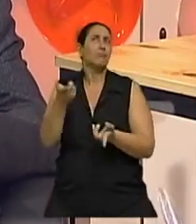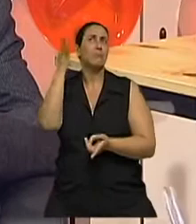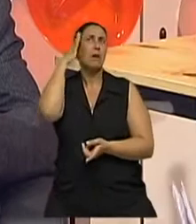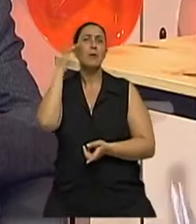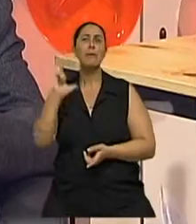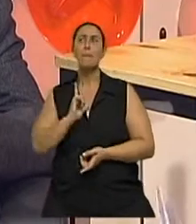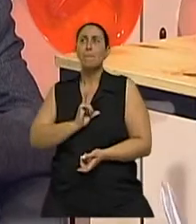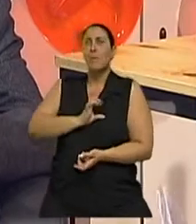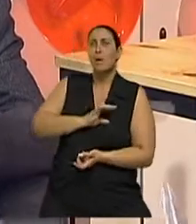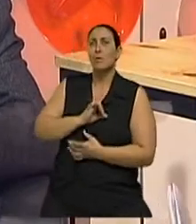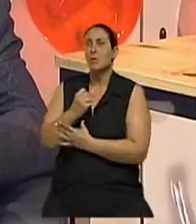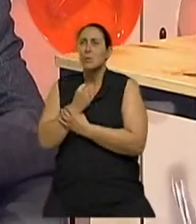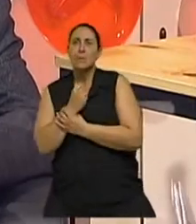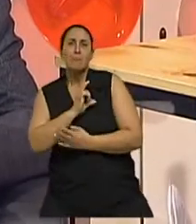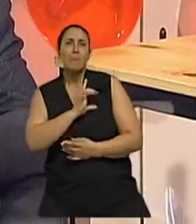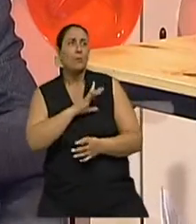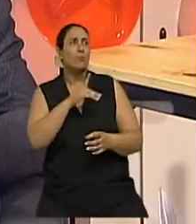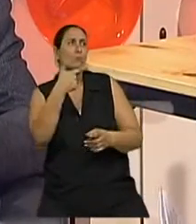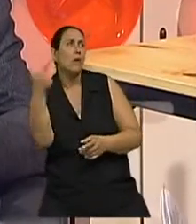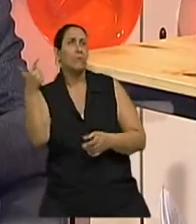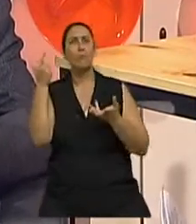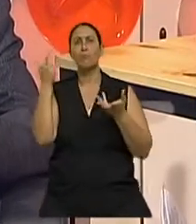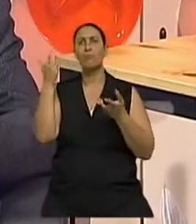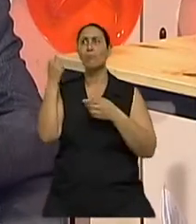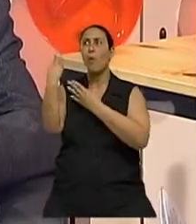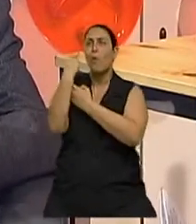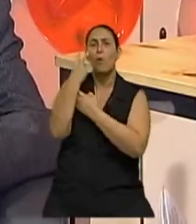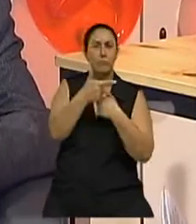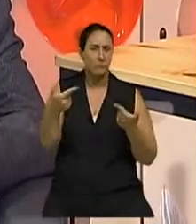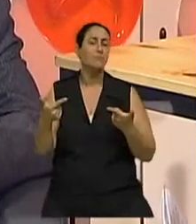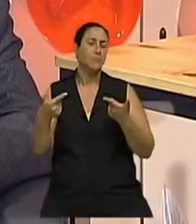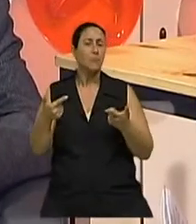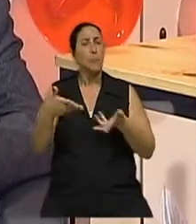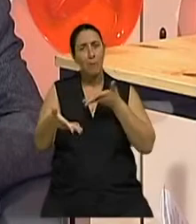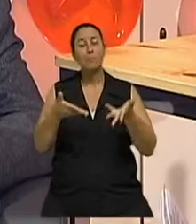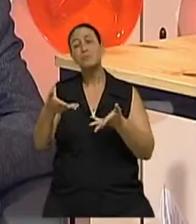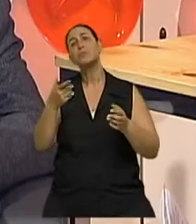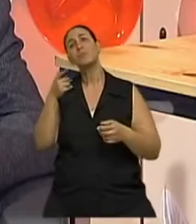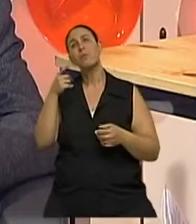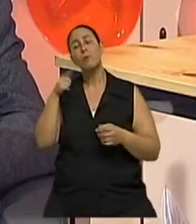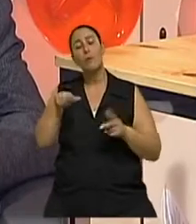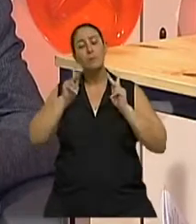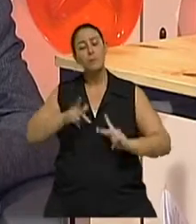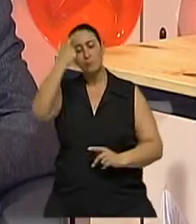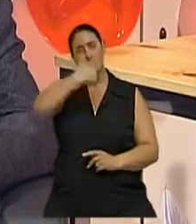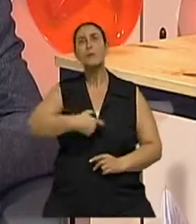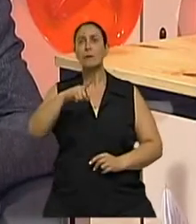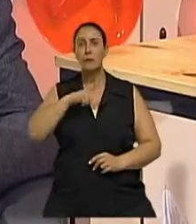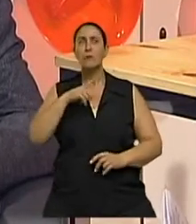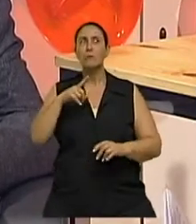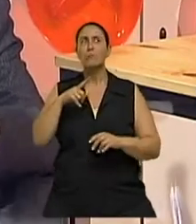existe. Então, tem uma dimensão da nossa qualidade de vida, ela é certamente afetada pela questão da segurança. A gente